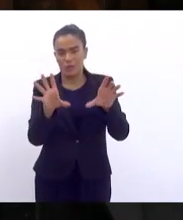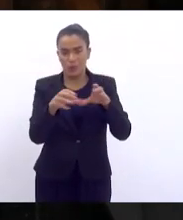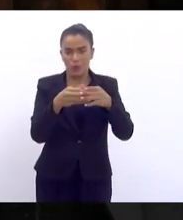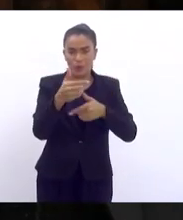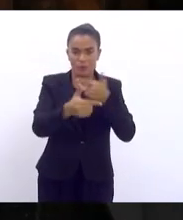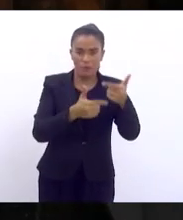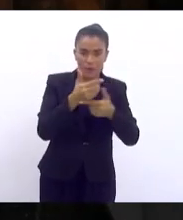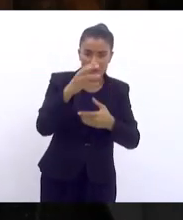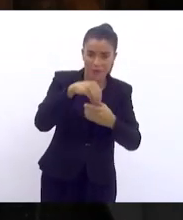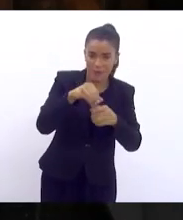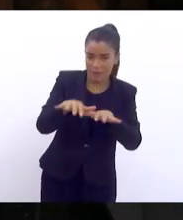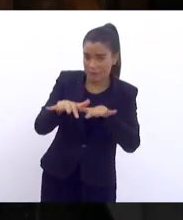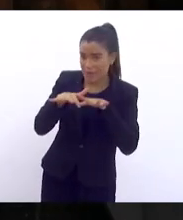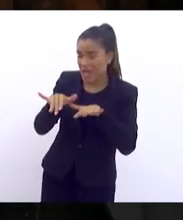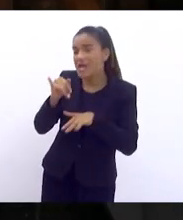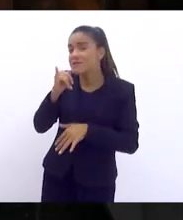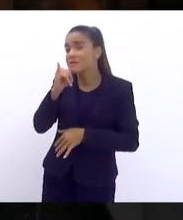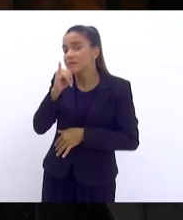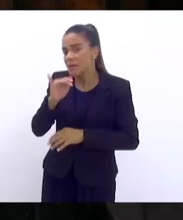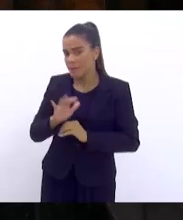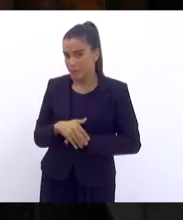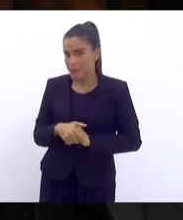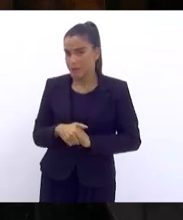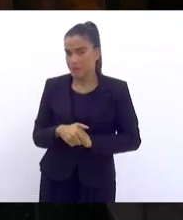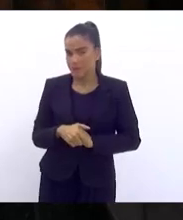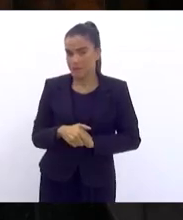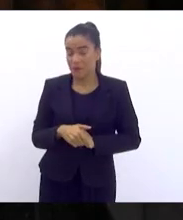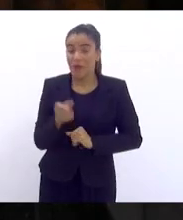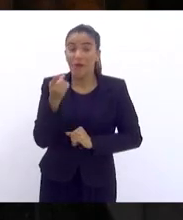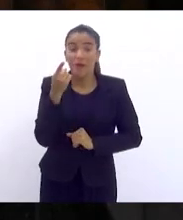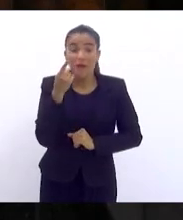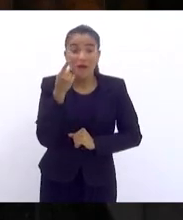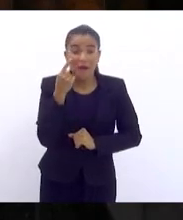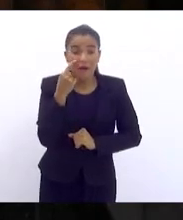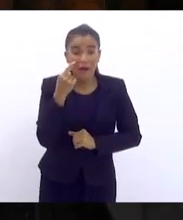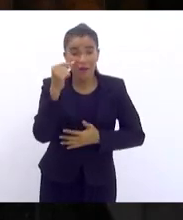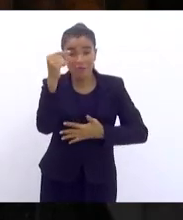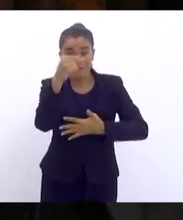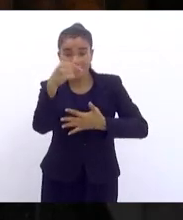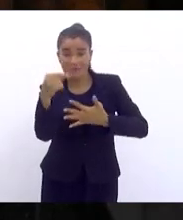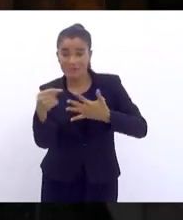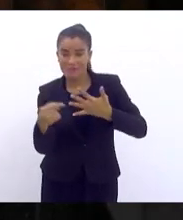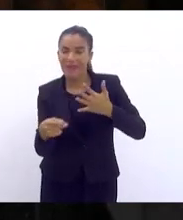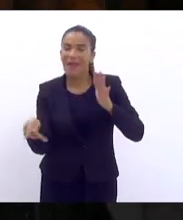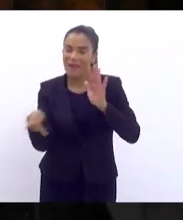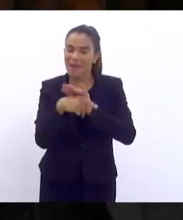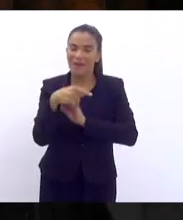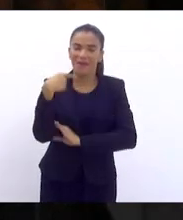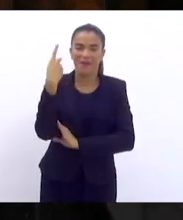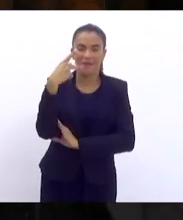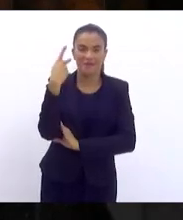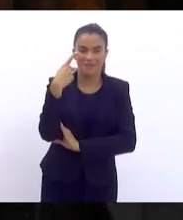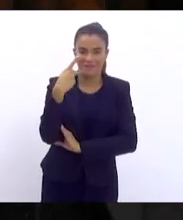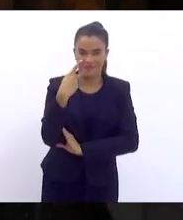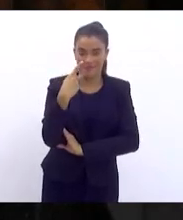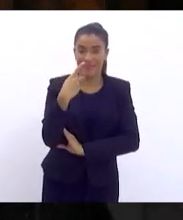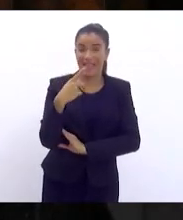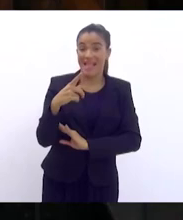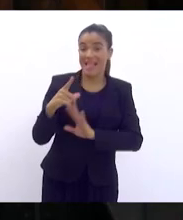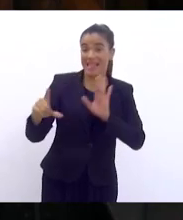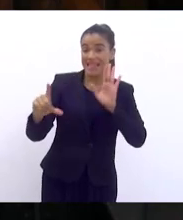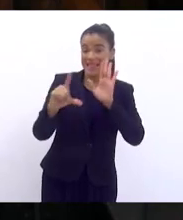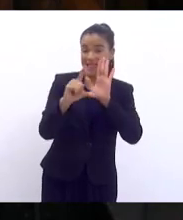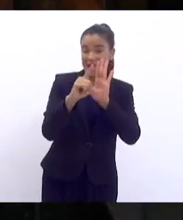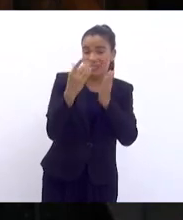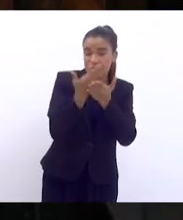exemplo. Olha como as questões são políticas. Na legislatura passada,